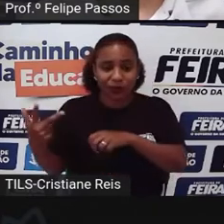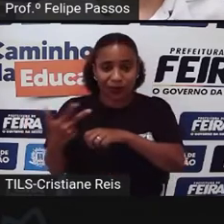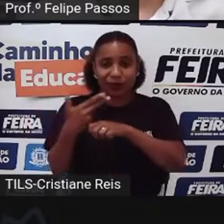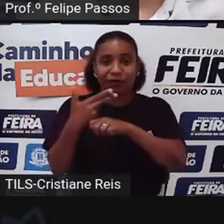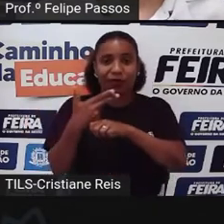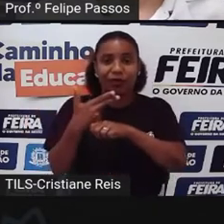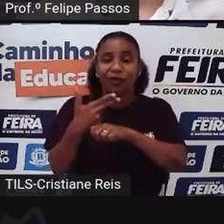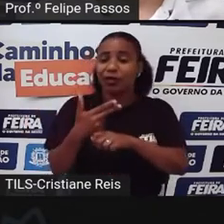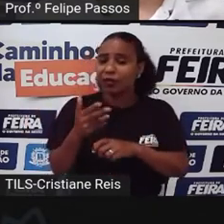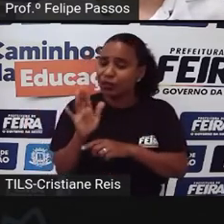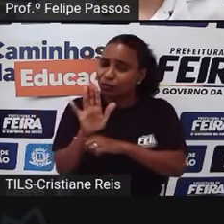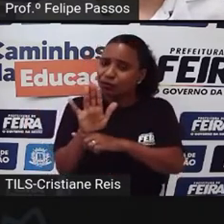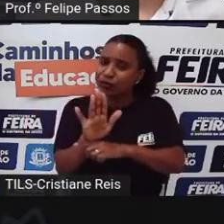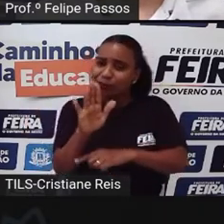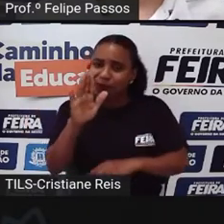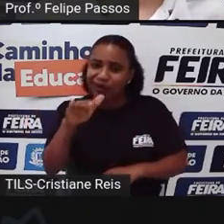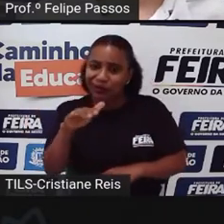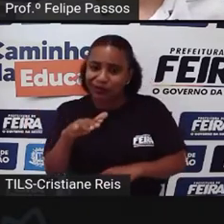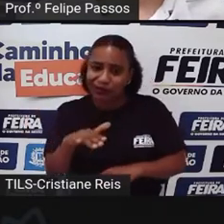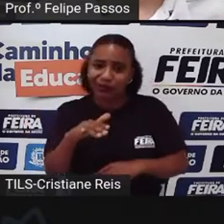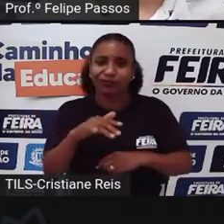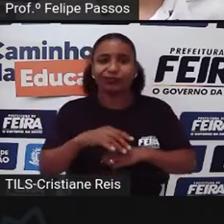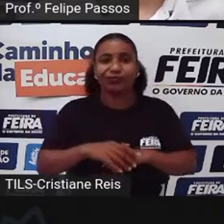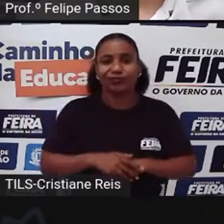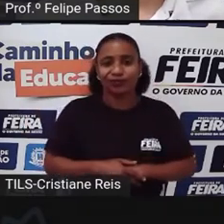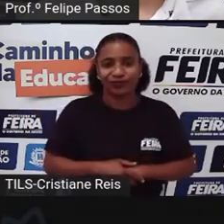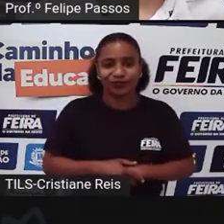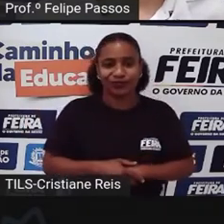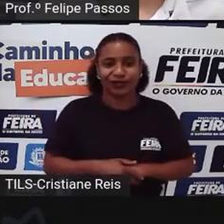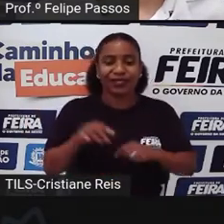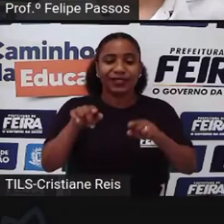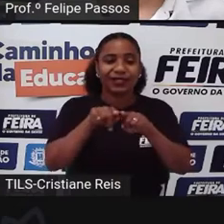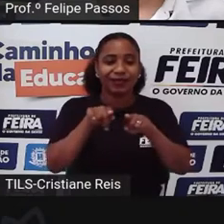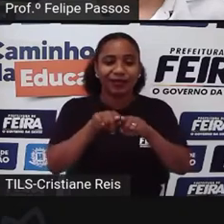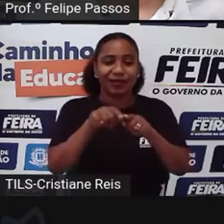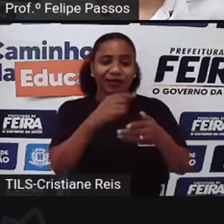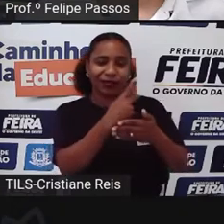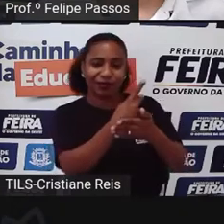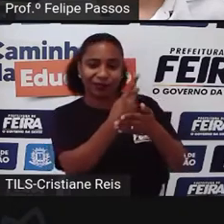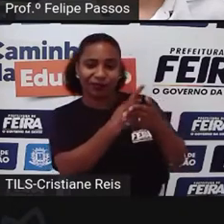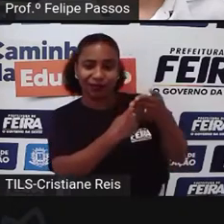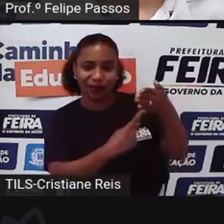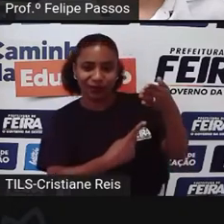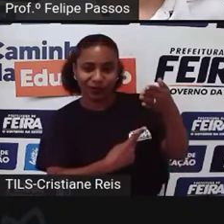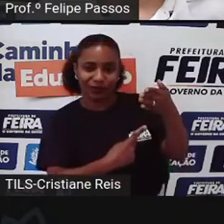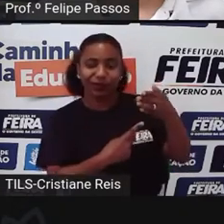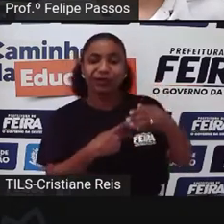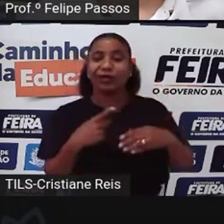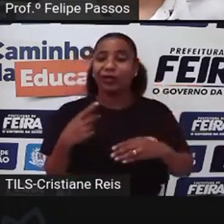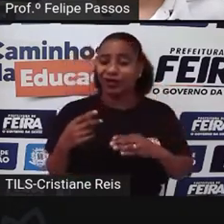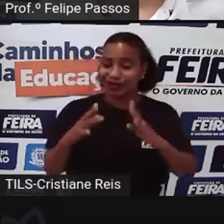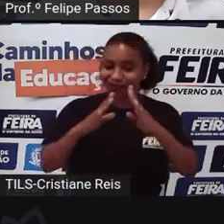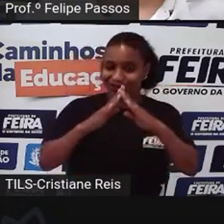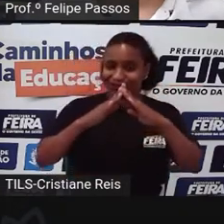Parceiros Agora Foi aprovado Um projeto Entre a APA Prefeitura